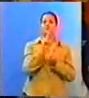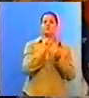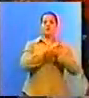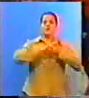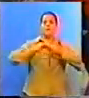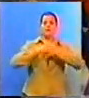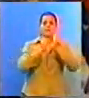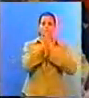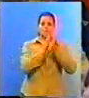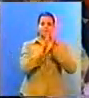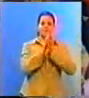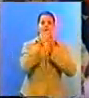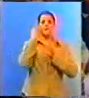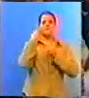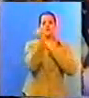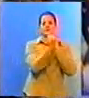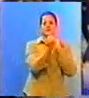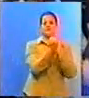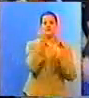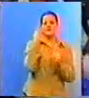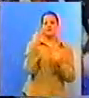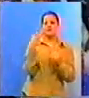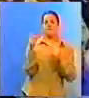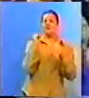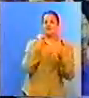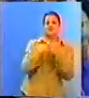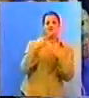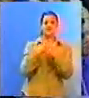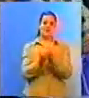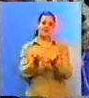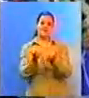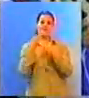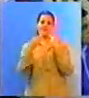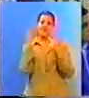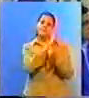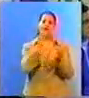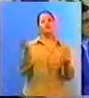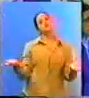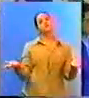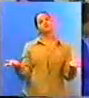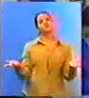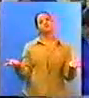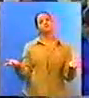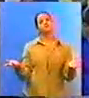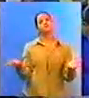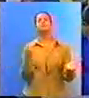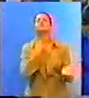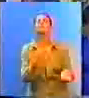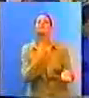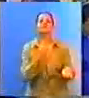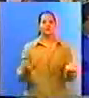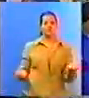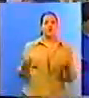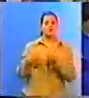metade ali das ligações que fez foi para fazer fofoca falar mal, pega o dom de Deus,